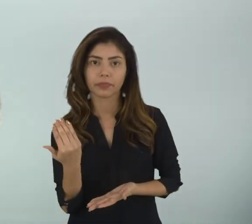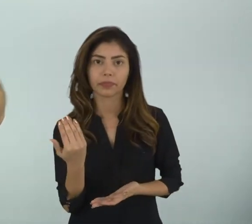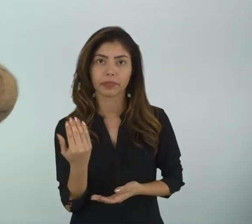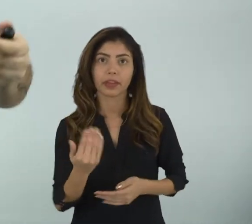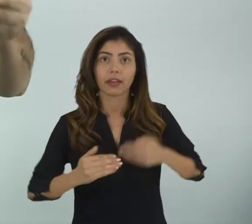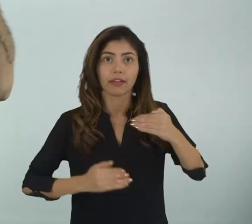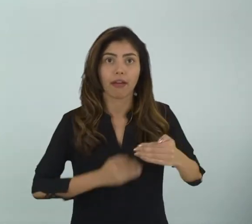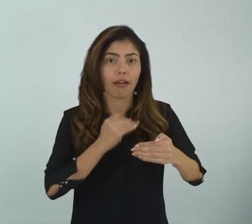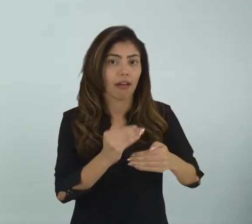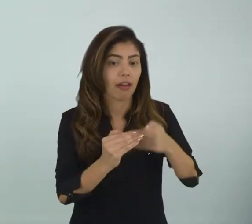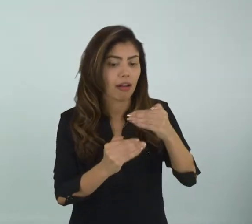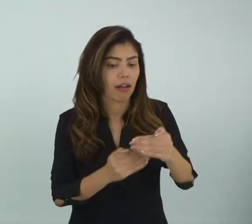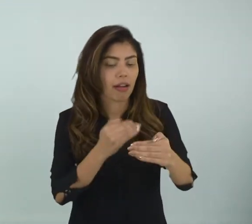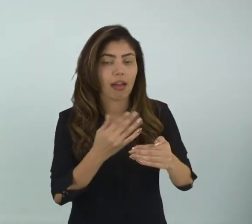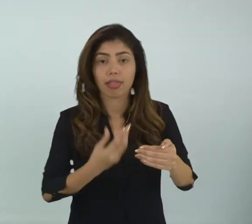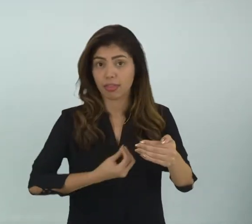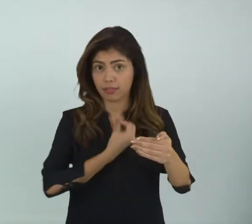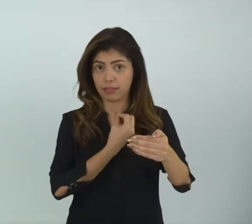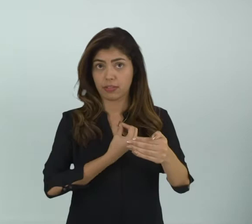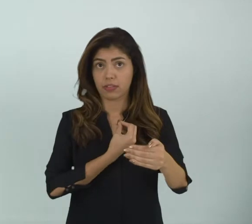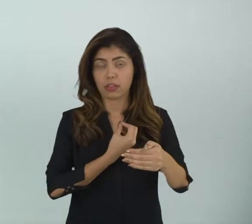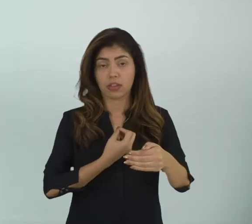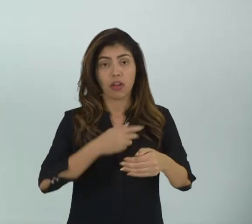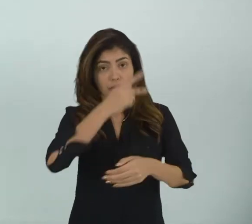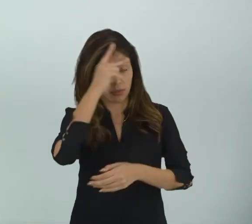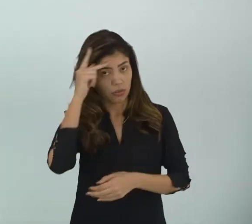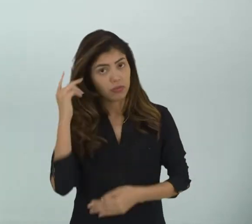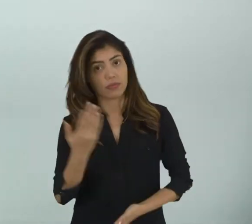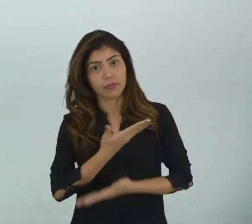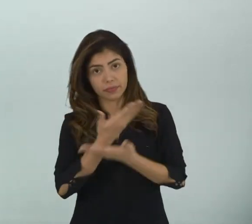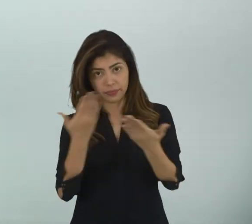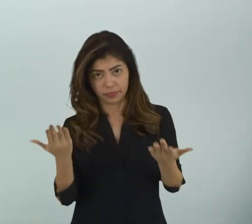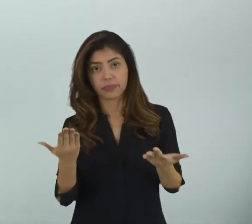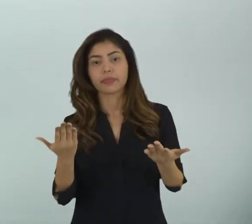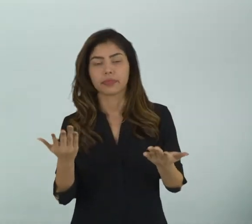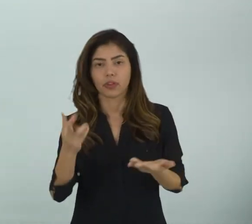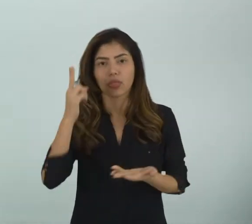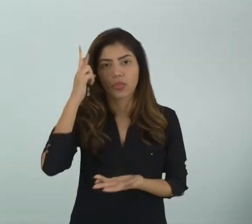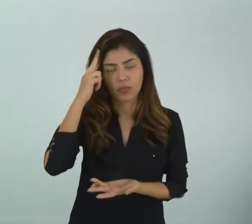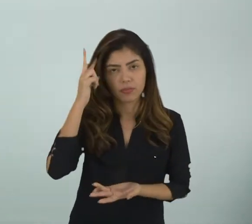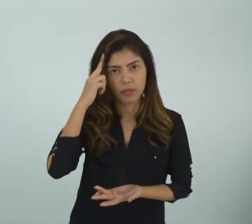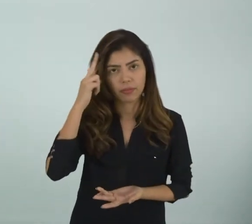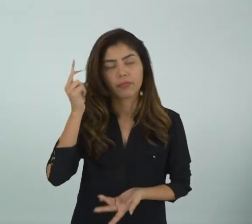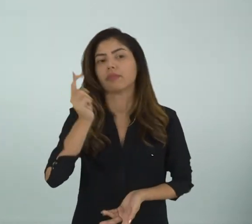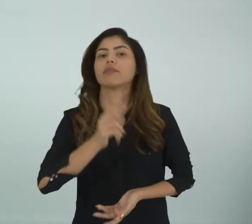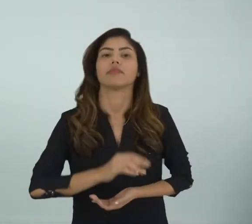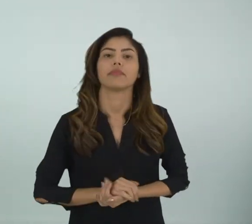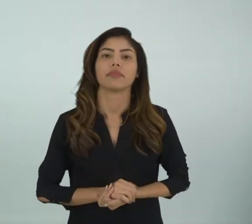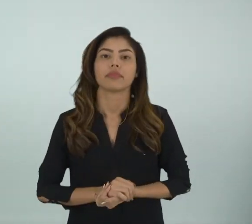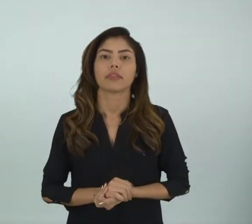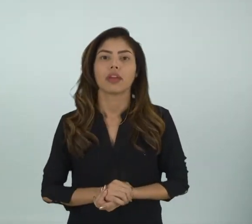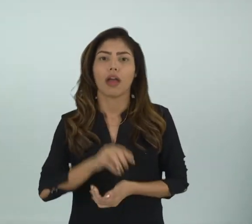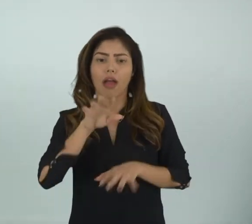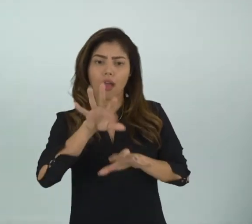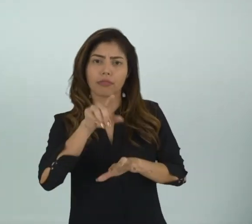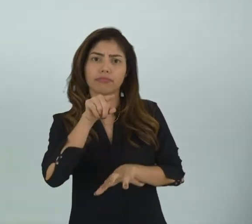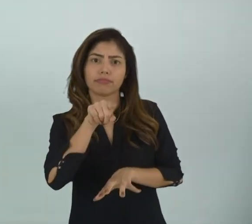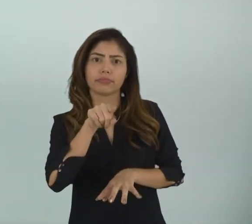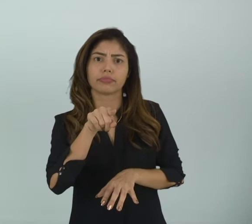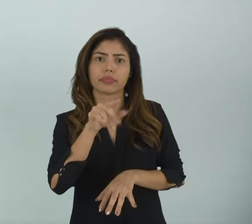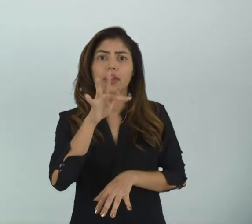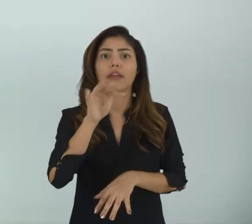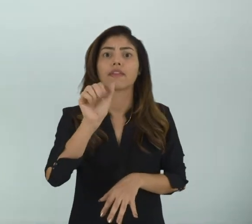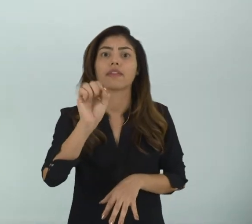ciclo aqui Essas etapas da vida De um ser humano De um ser vivo De um Normal Essas são as fases Que